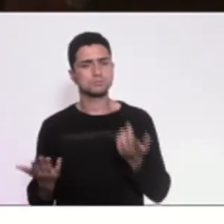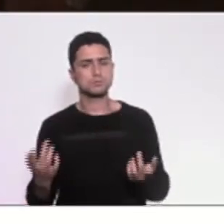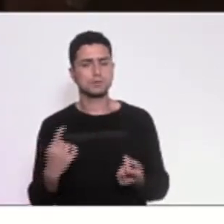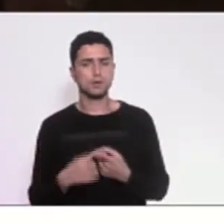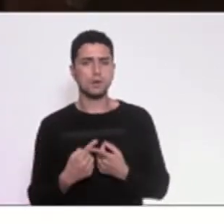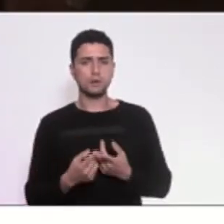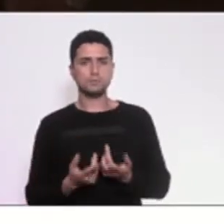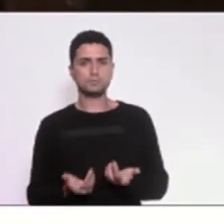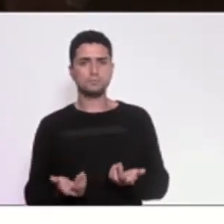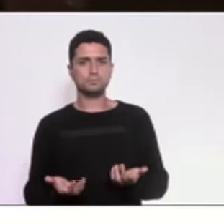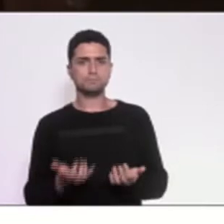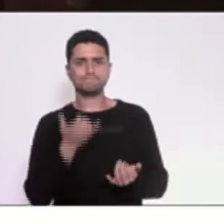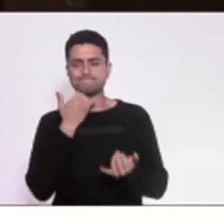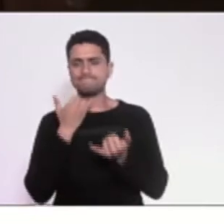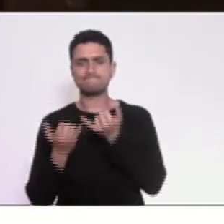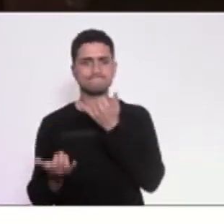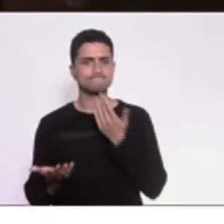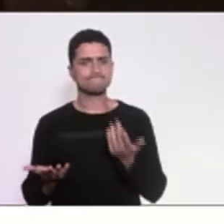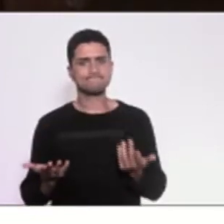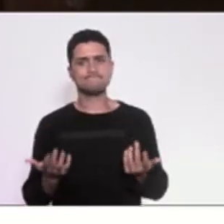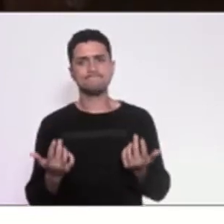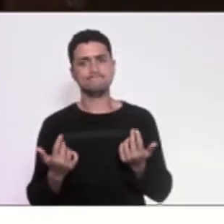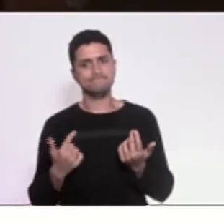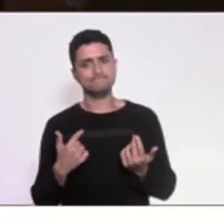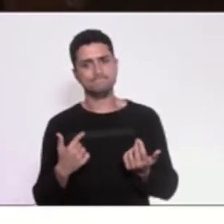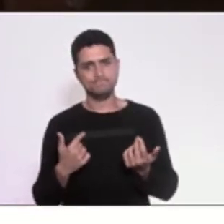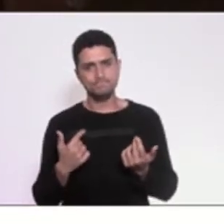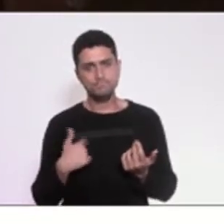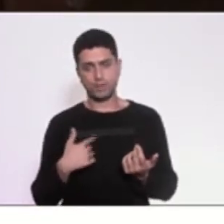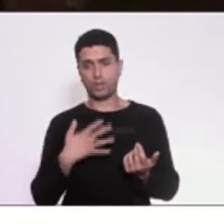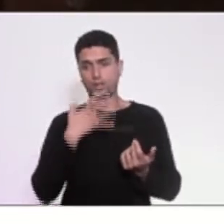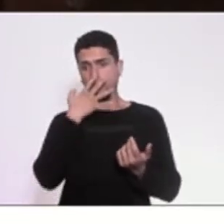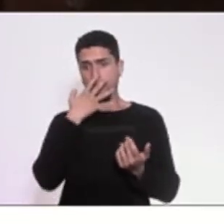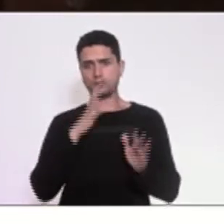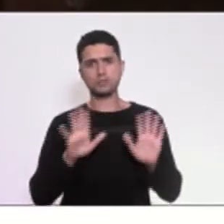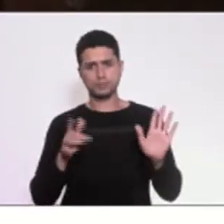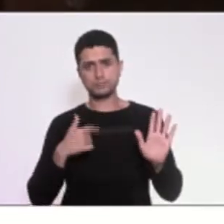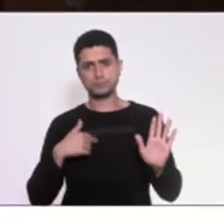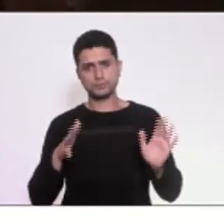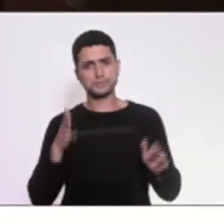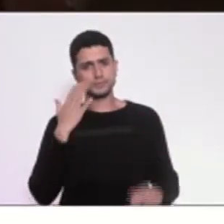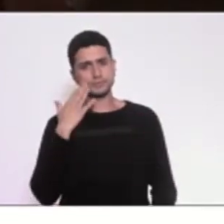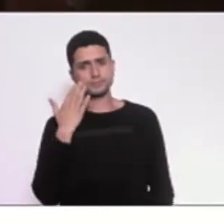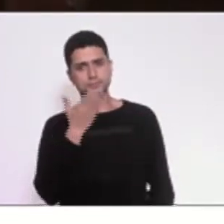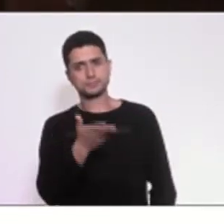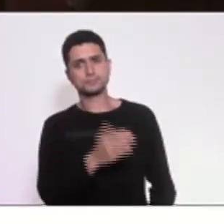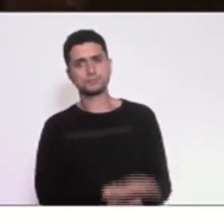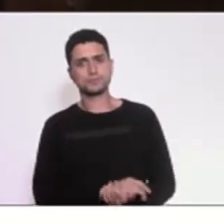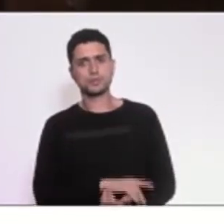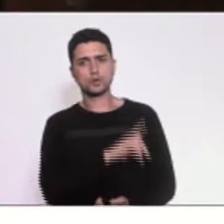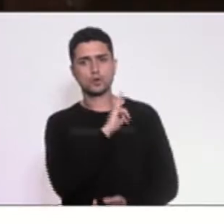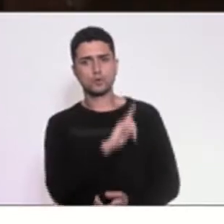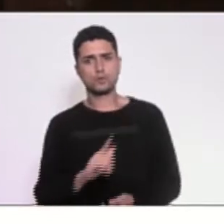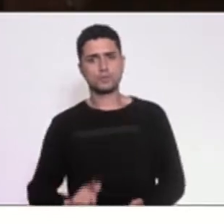não me causa surpresa alguma, que esse governador autoritário